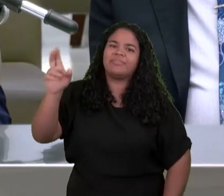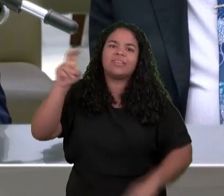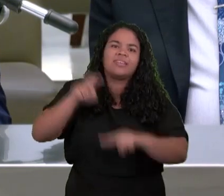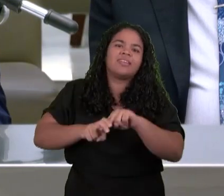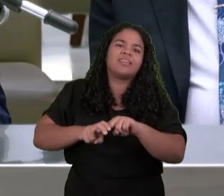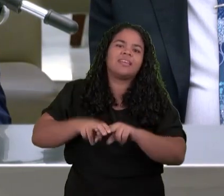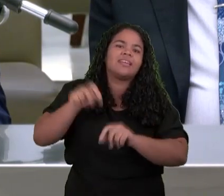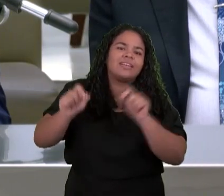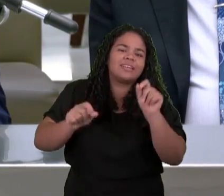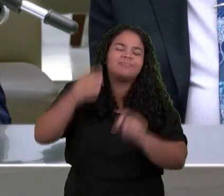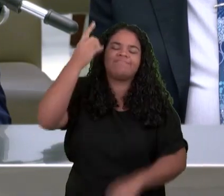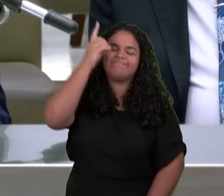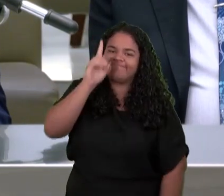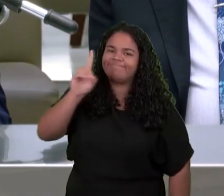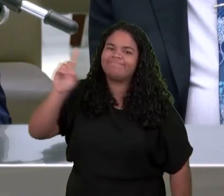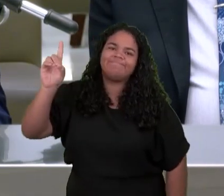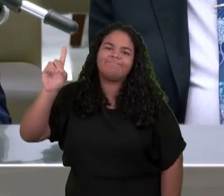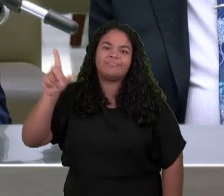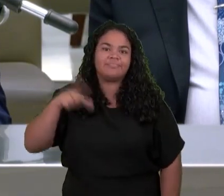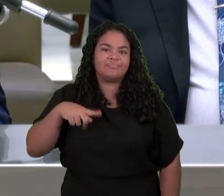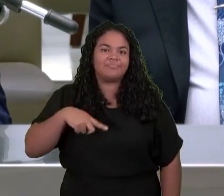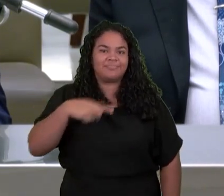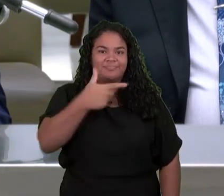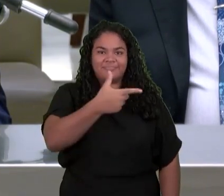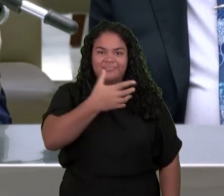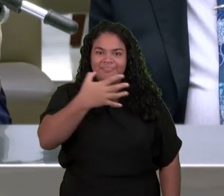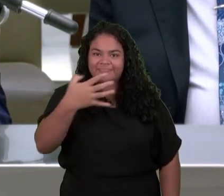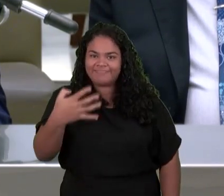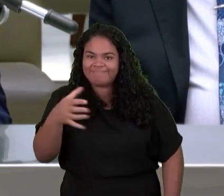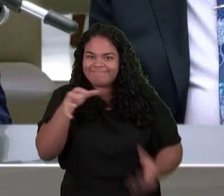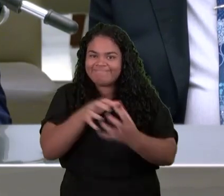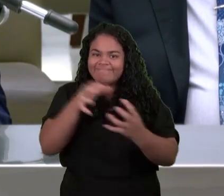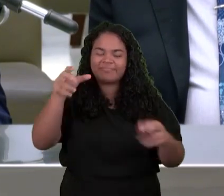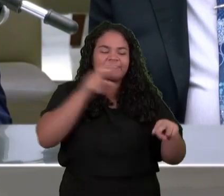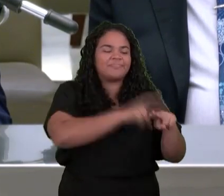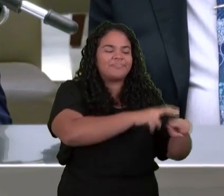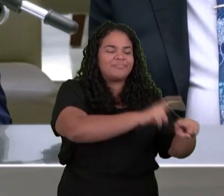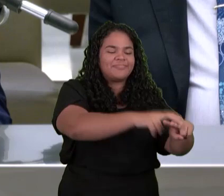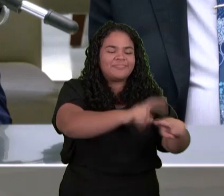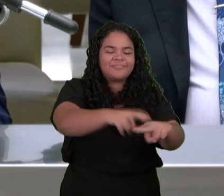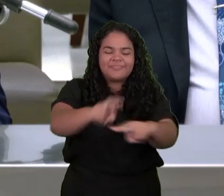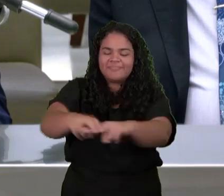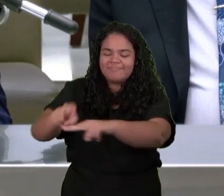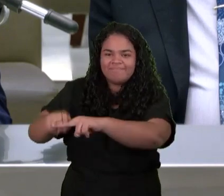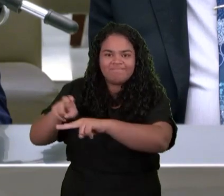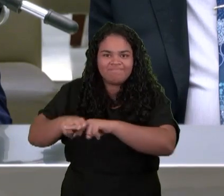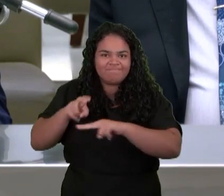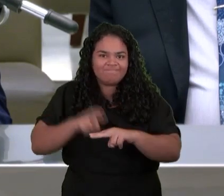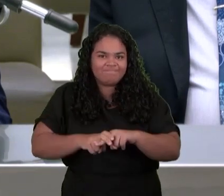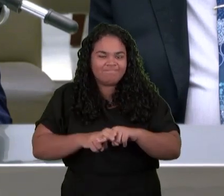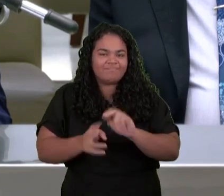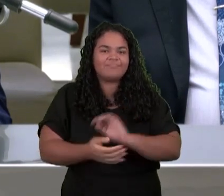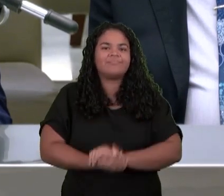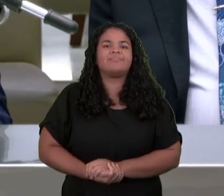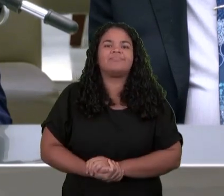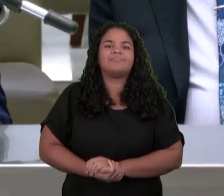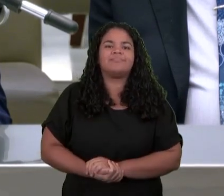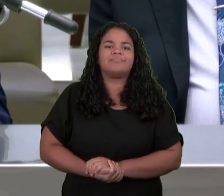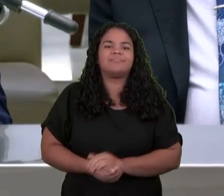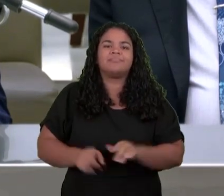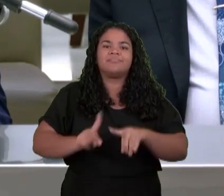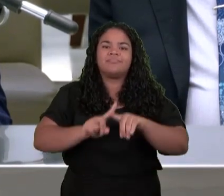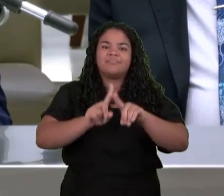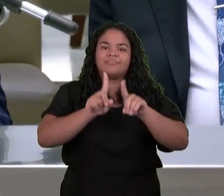Anciãos Assentados Mas no capítulo 5 Ele diz Que olhando Ele viu No